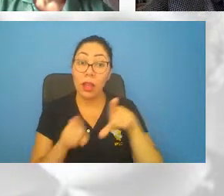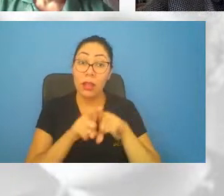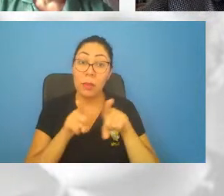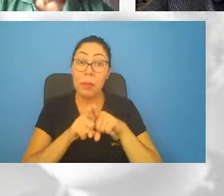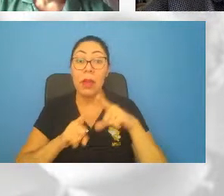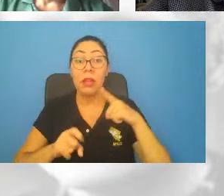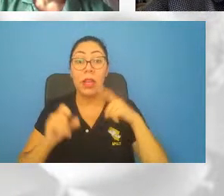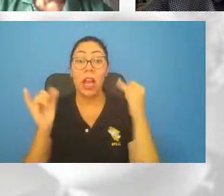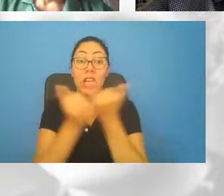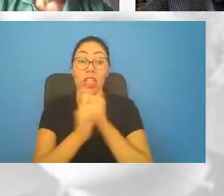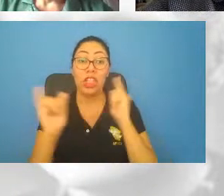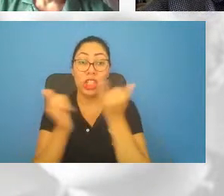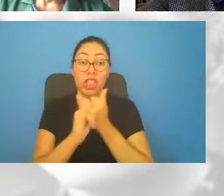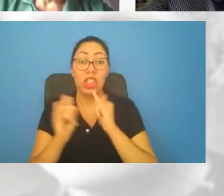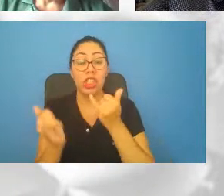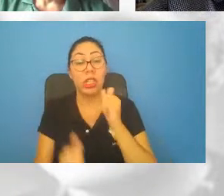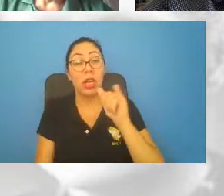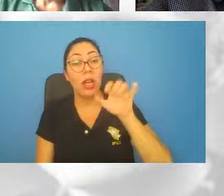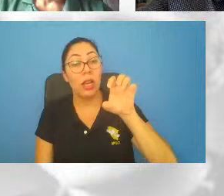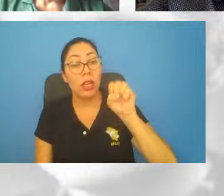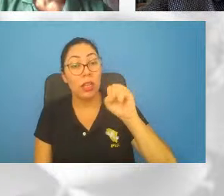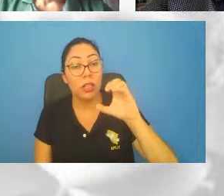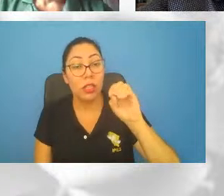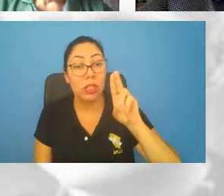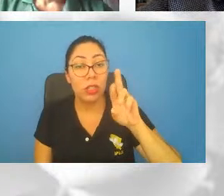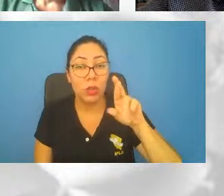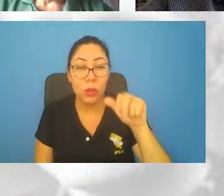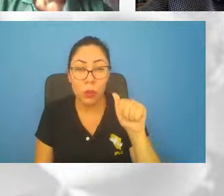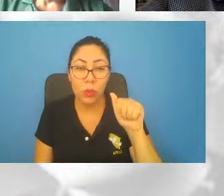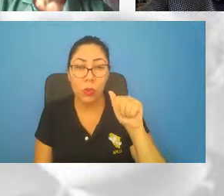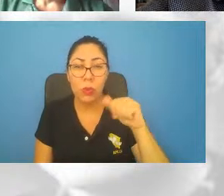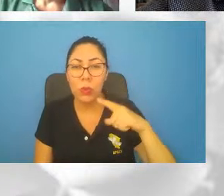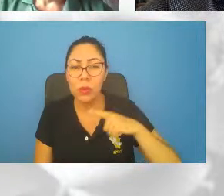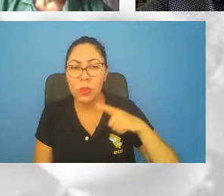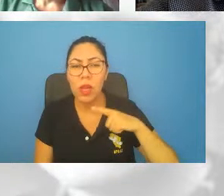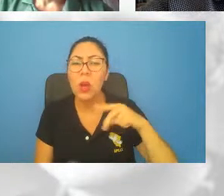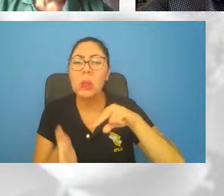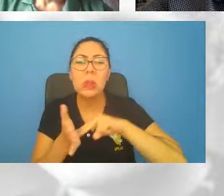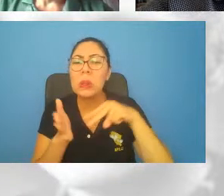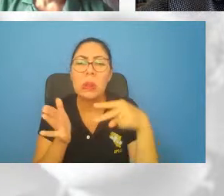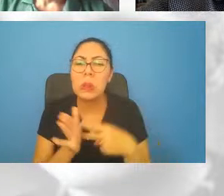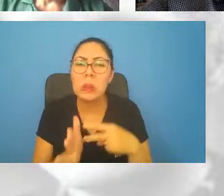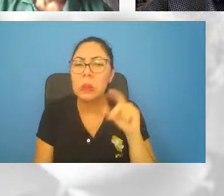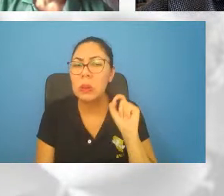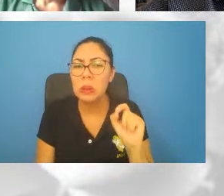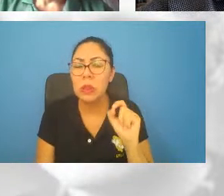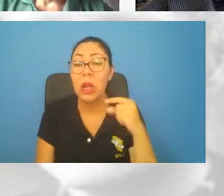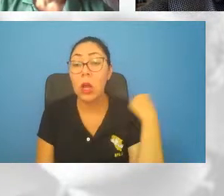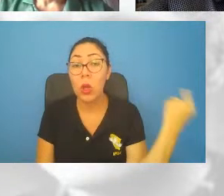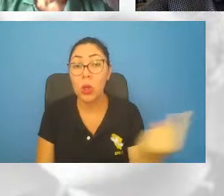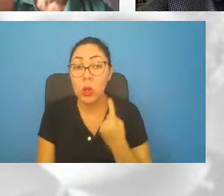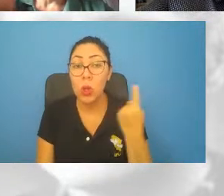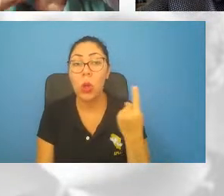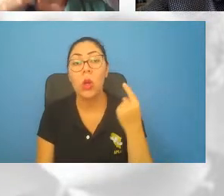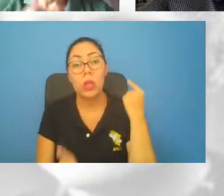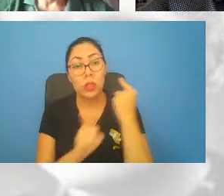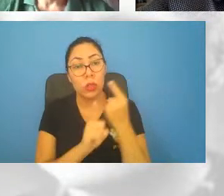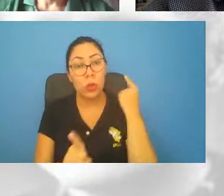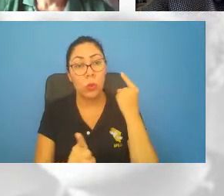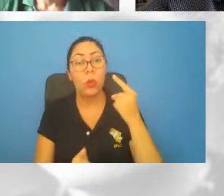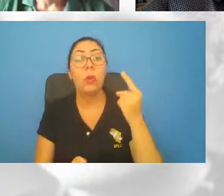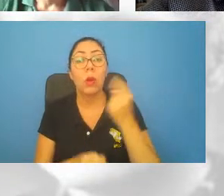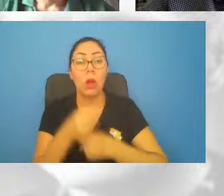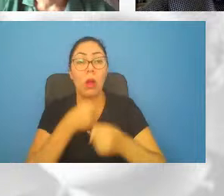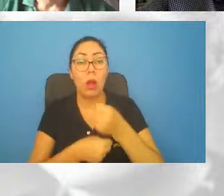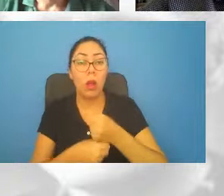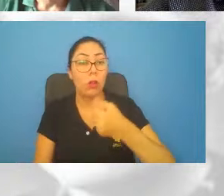que nós devemos falar que ao chamar de energia escura o que a gente devia dizer é que nós descobrimos em 98 é que o universo está